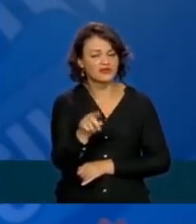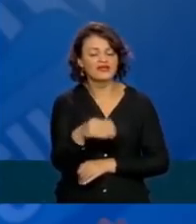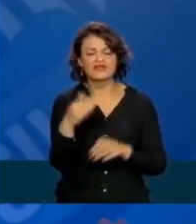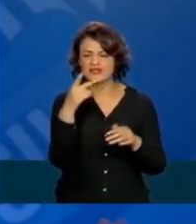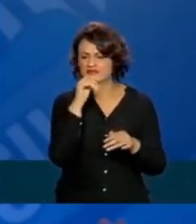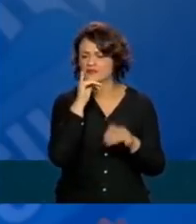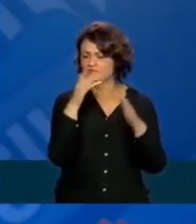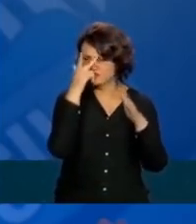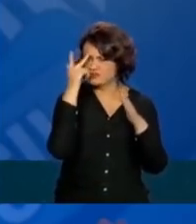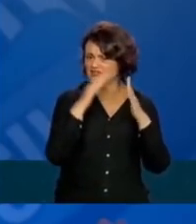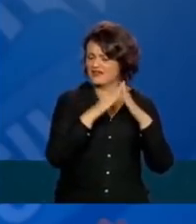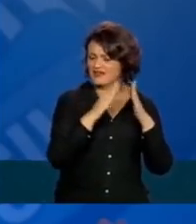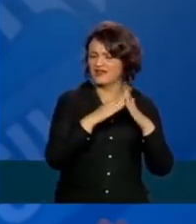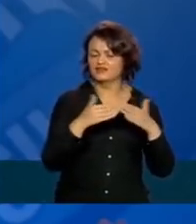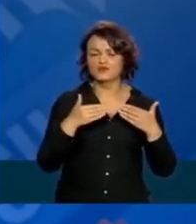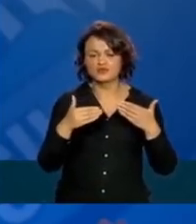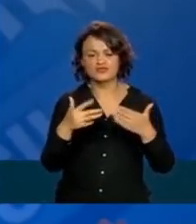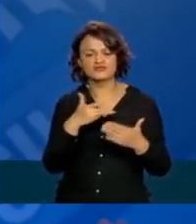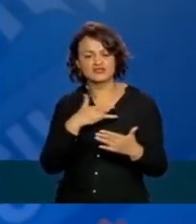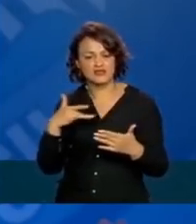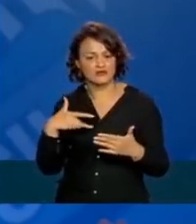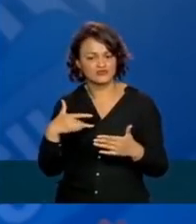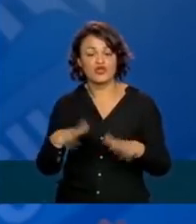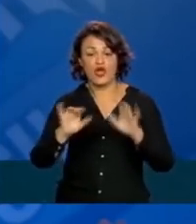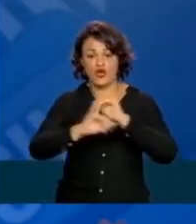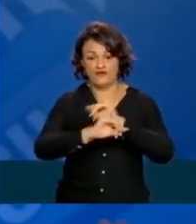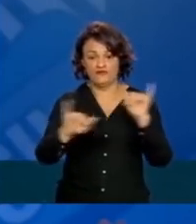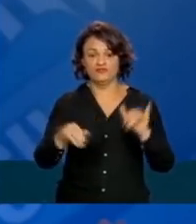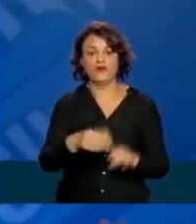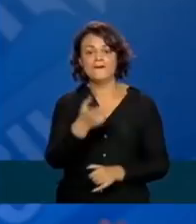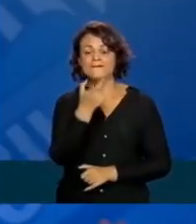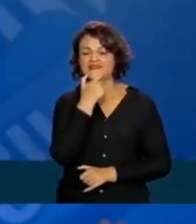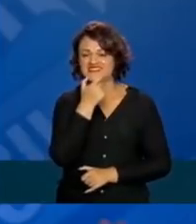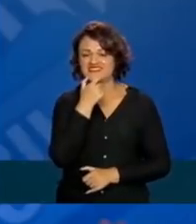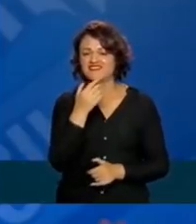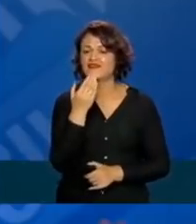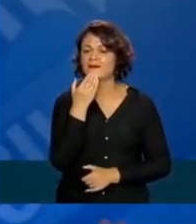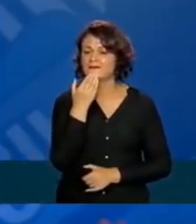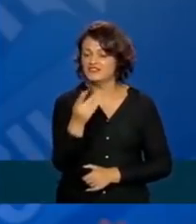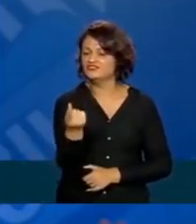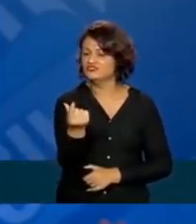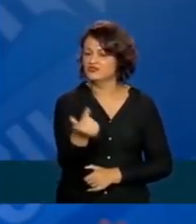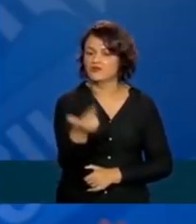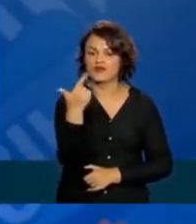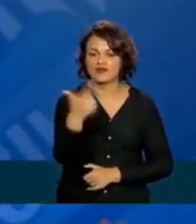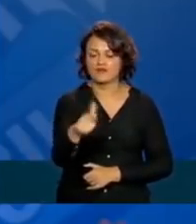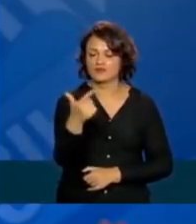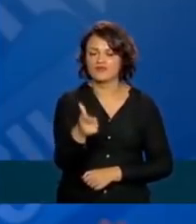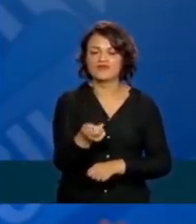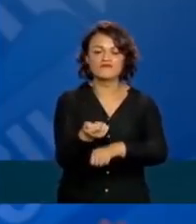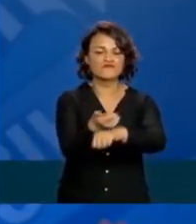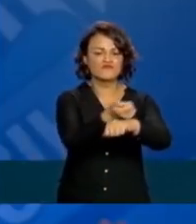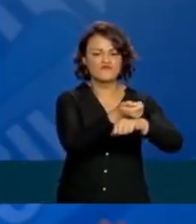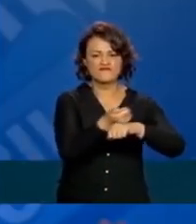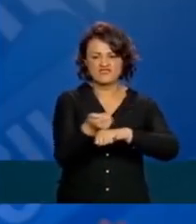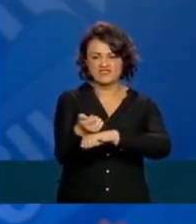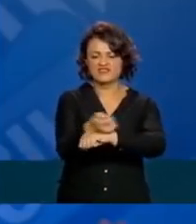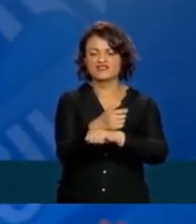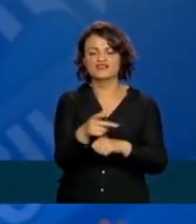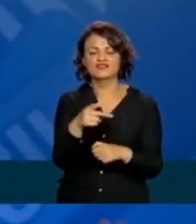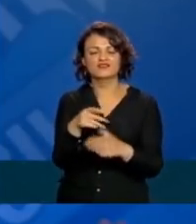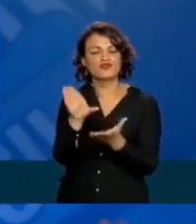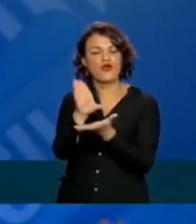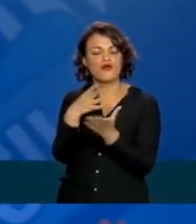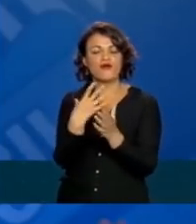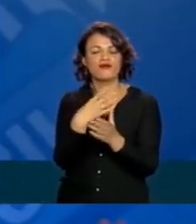sua casa. O ministro da saúde não pede recurso para ninguém, os fake news utilizam, às vezes, a voz da